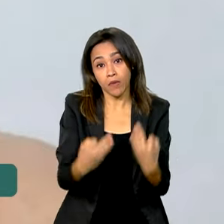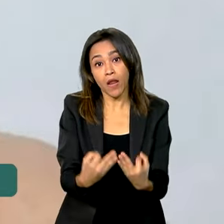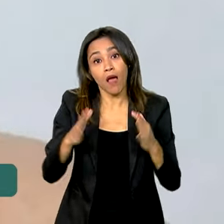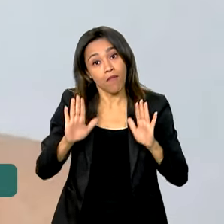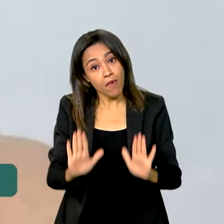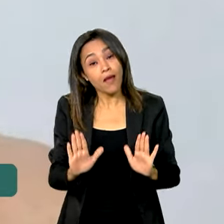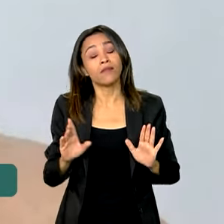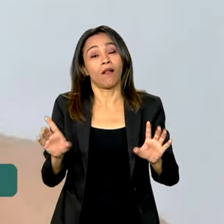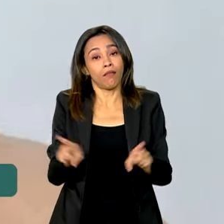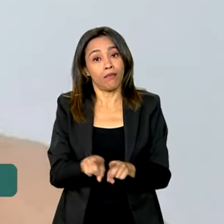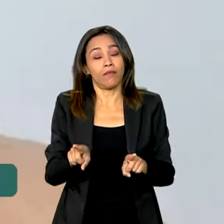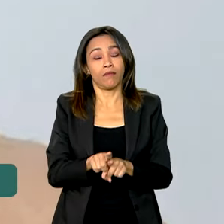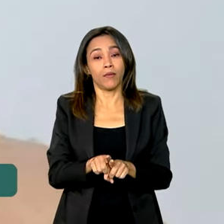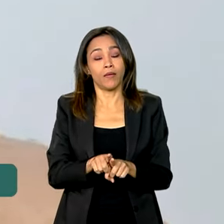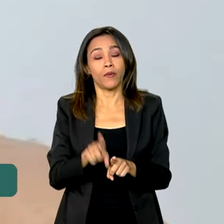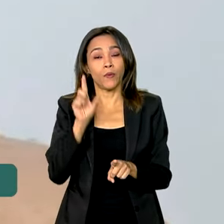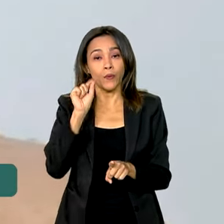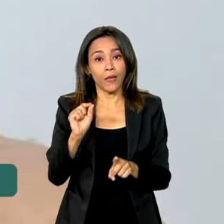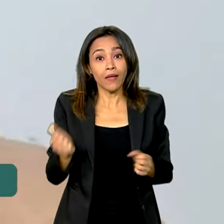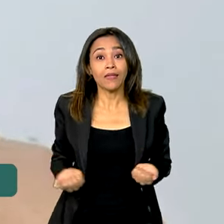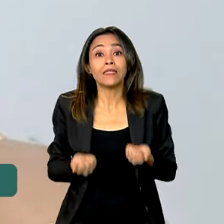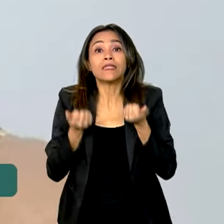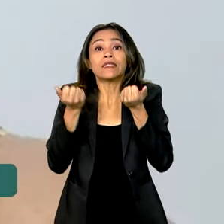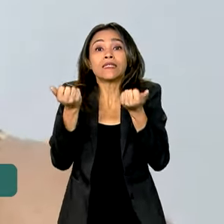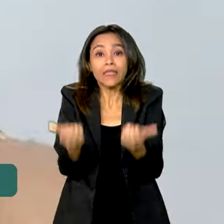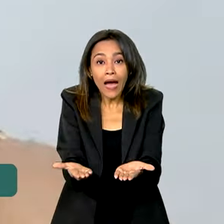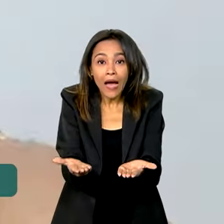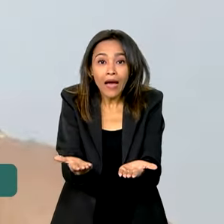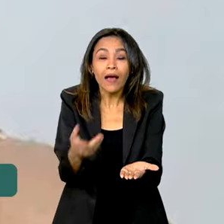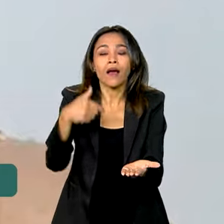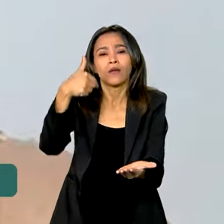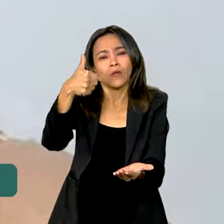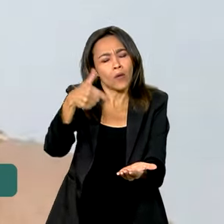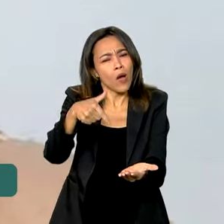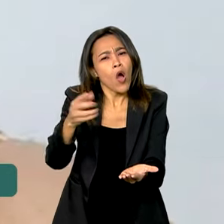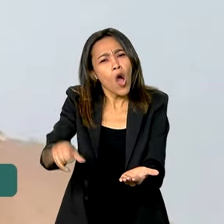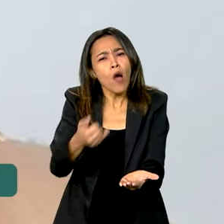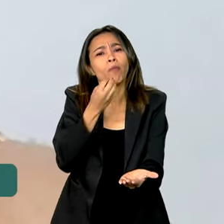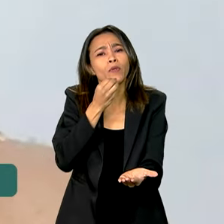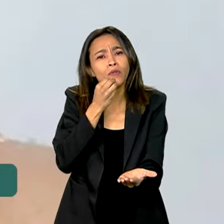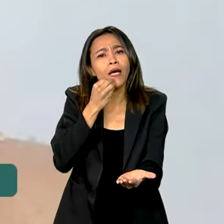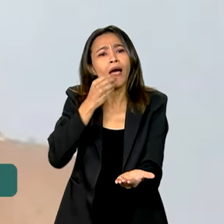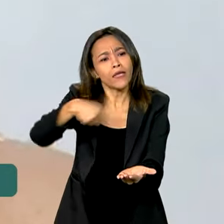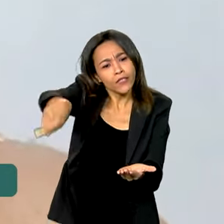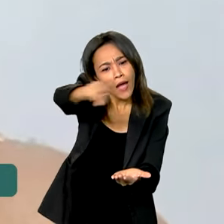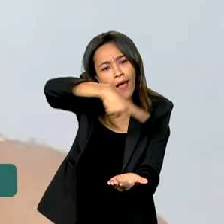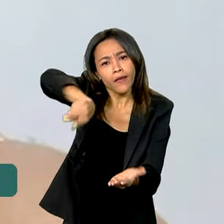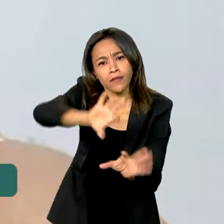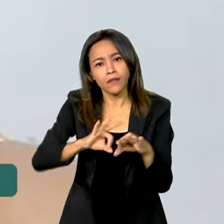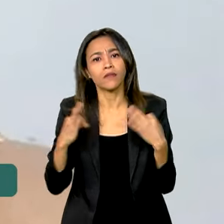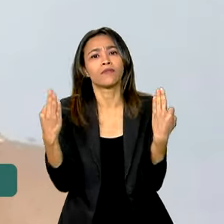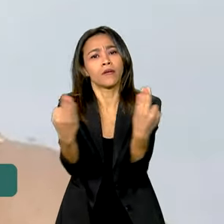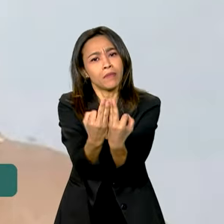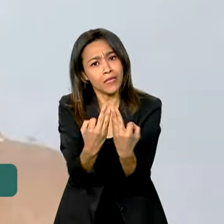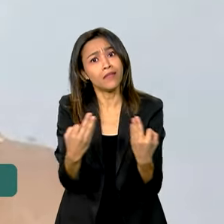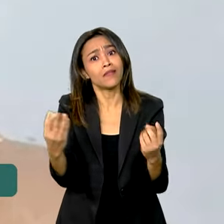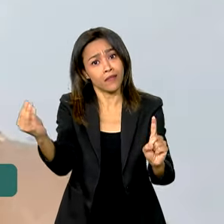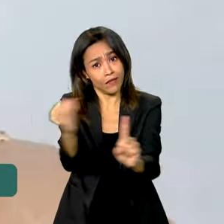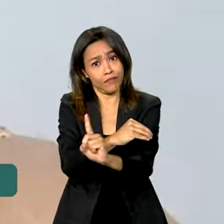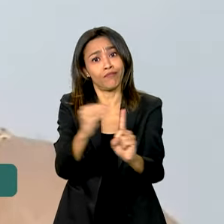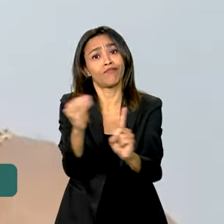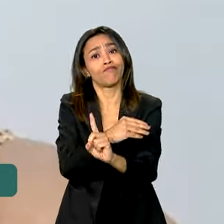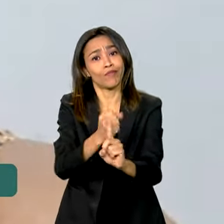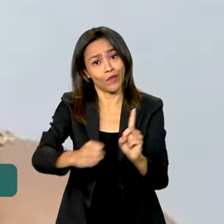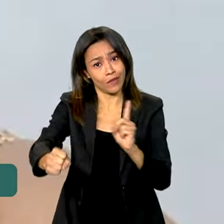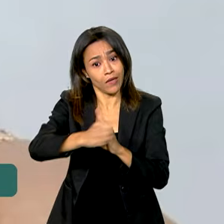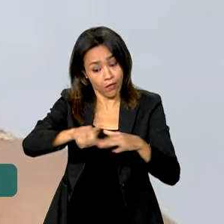afinda também priorizando e dando oportunidade às famílias da cidade, que passam pelo esse processo de vulnerabilidade social.